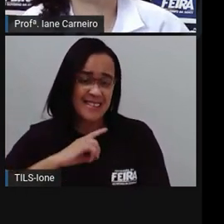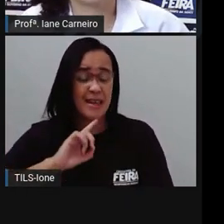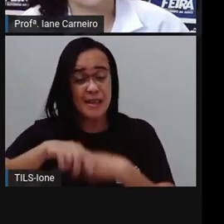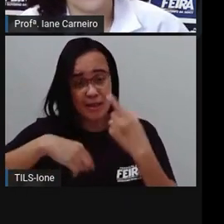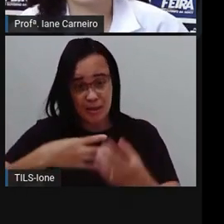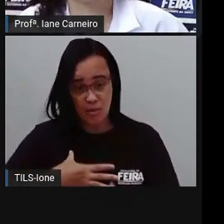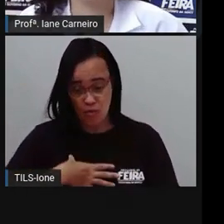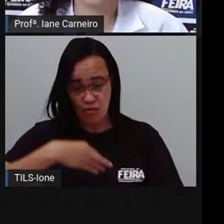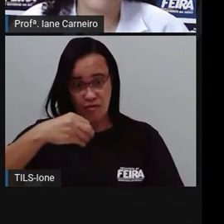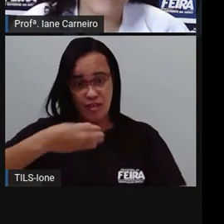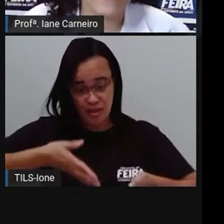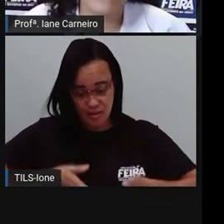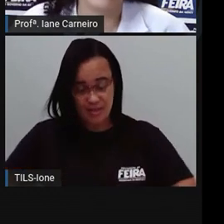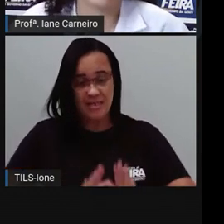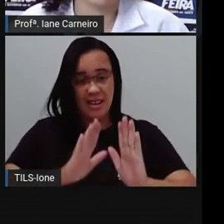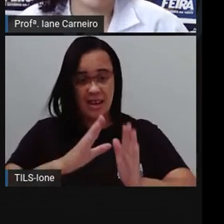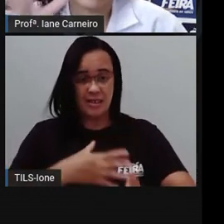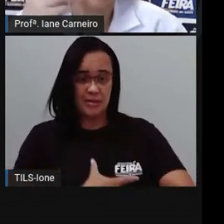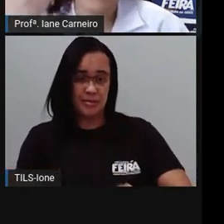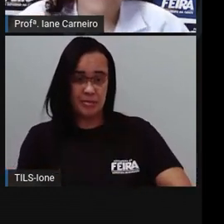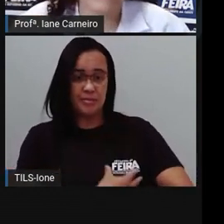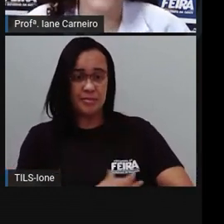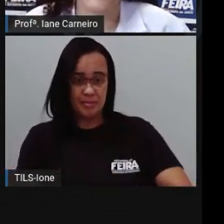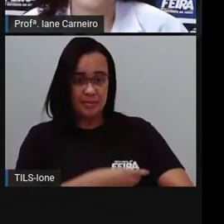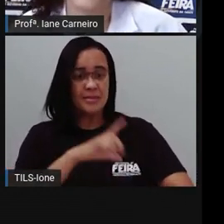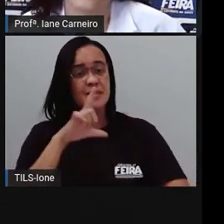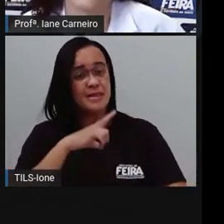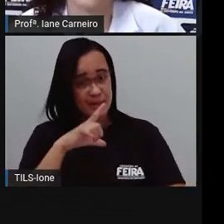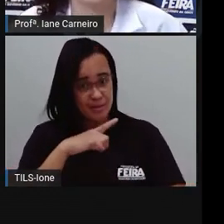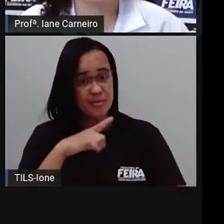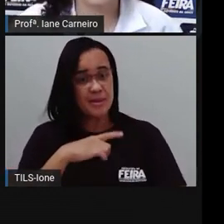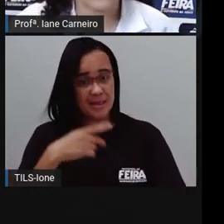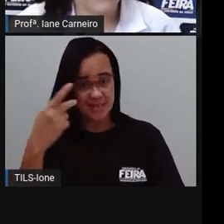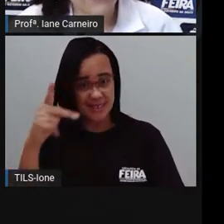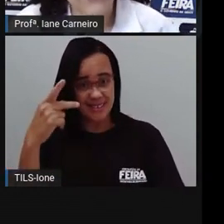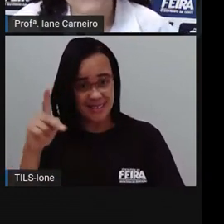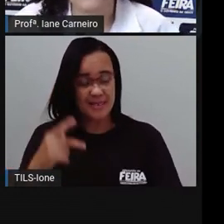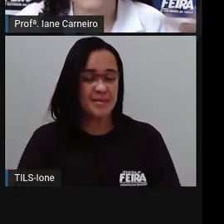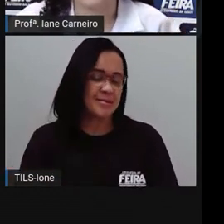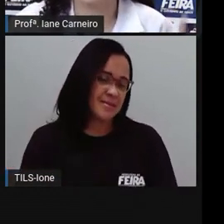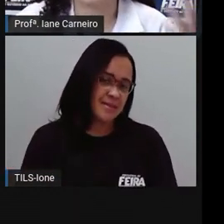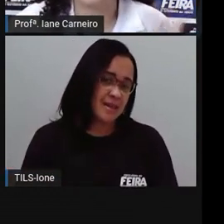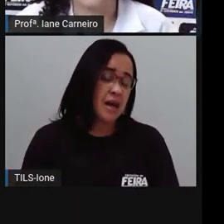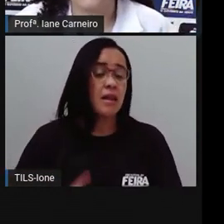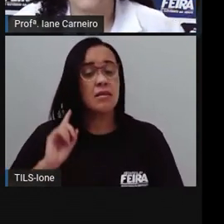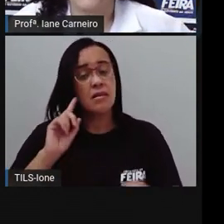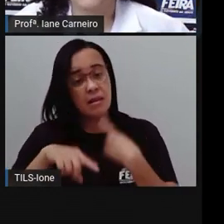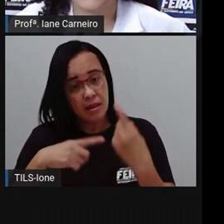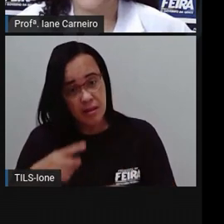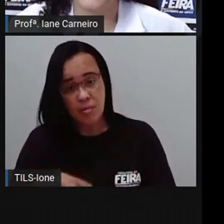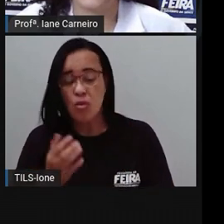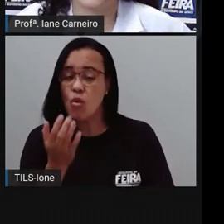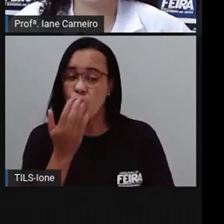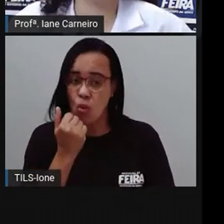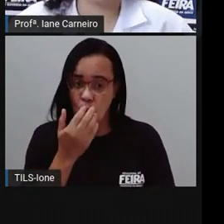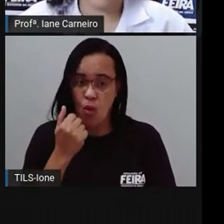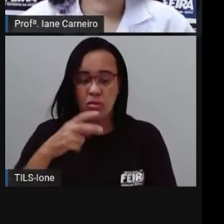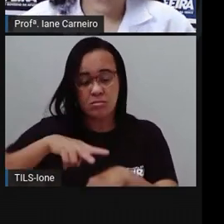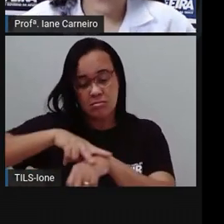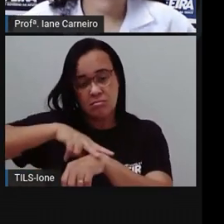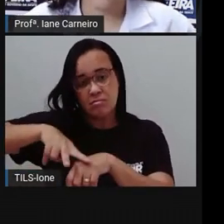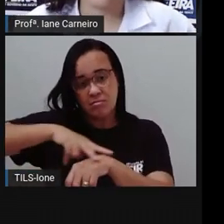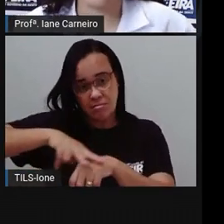filhotinho, quando nasce, ele mama, né, se alimenta do leite dela. E aí depois ele se alimenta de capim, né?